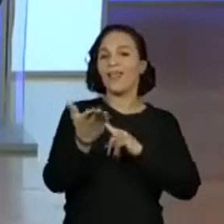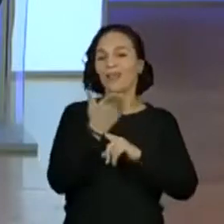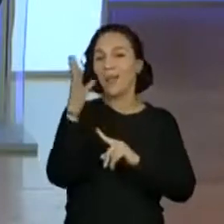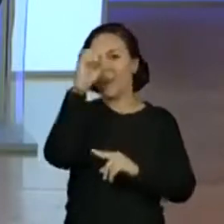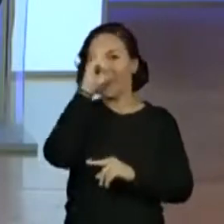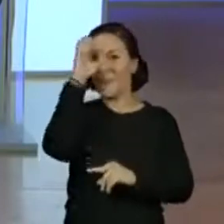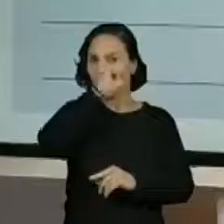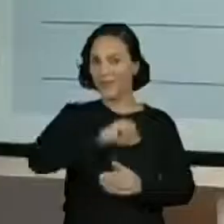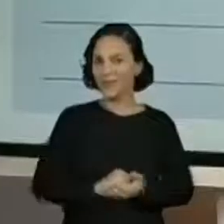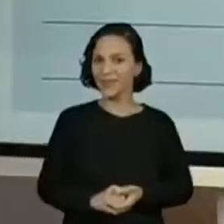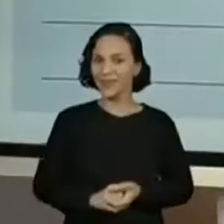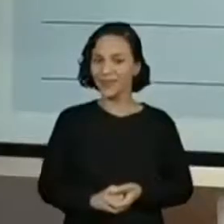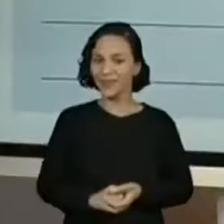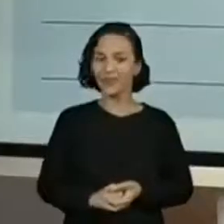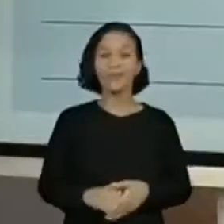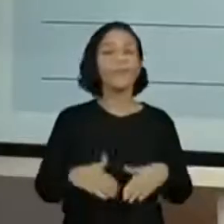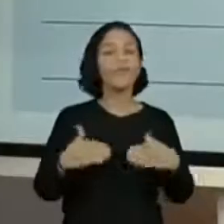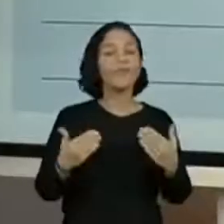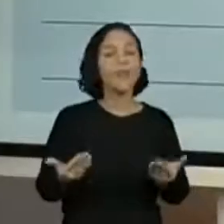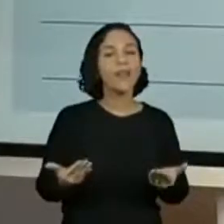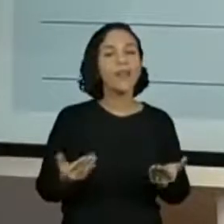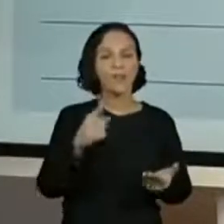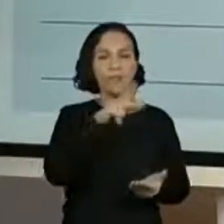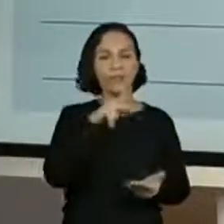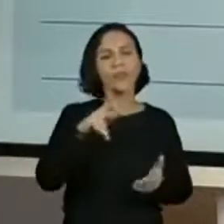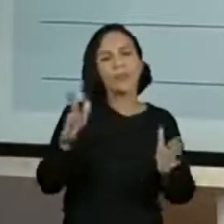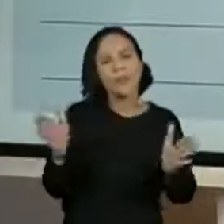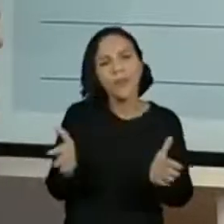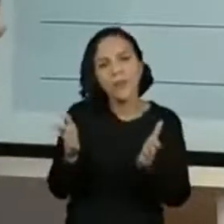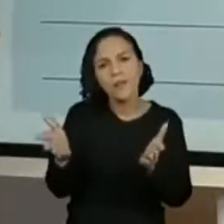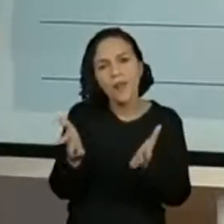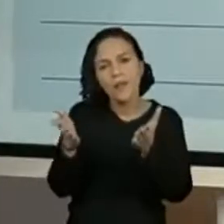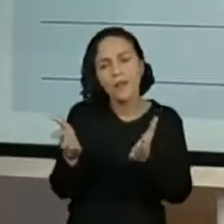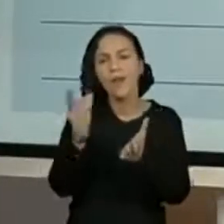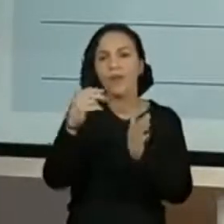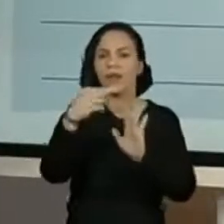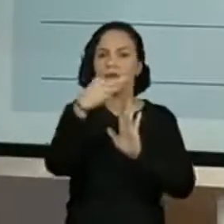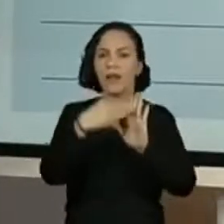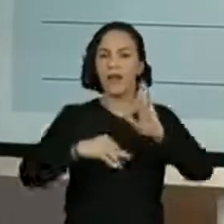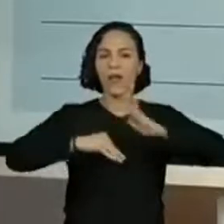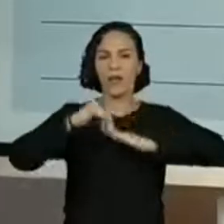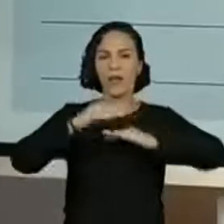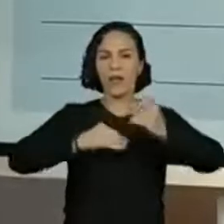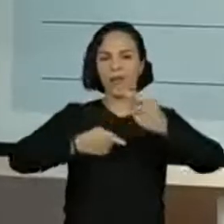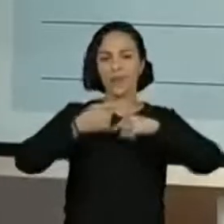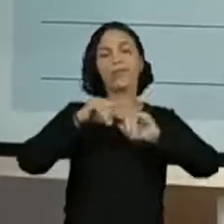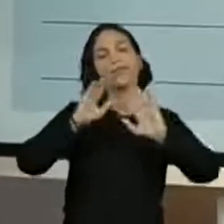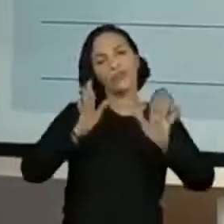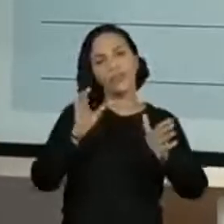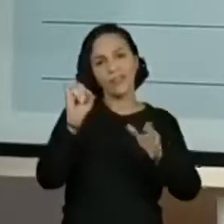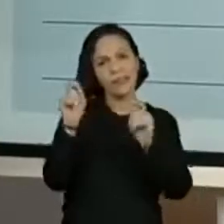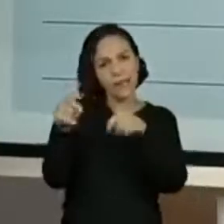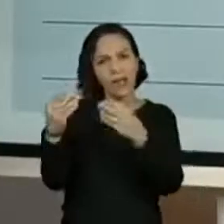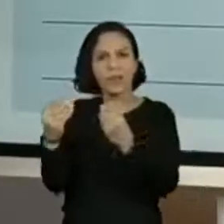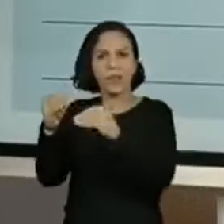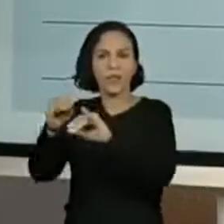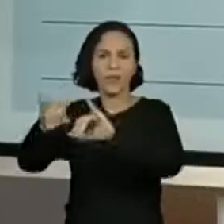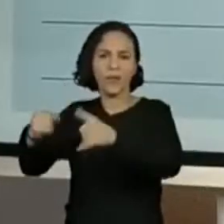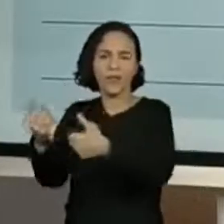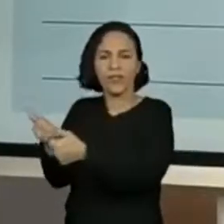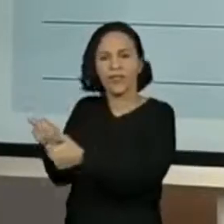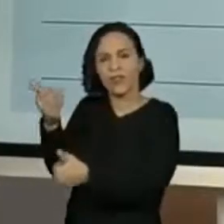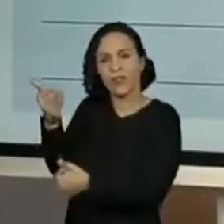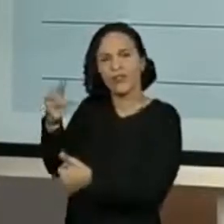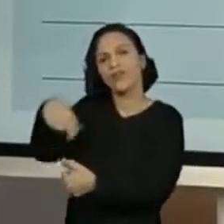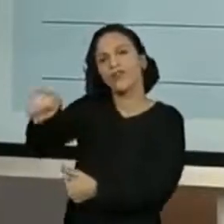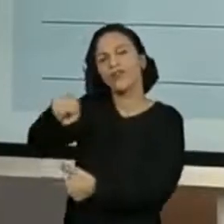Ótimo. Então, professora, estou pedindo, ajudem aí as colegas que a gente leu a habilidade. Por favor, quem puder, coloca ali para a gente no chat